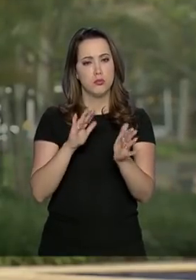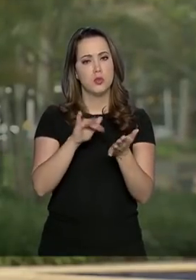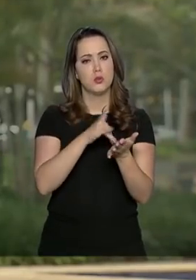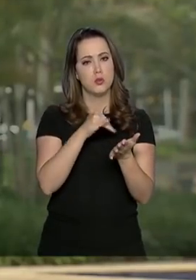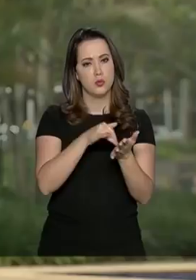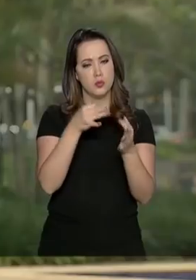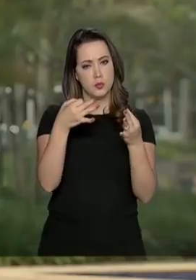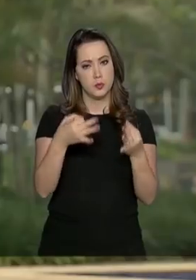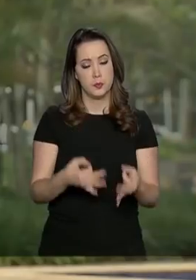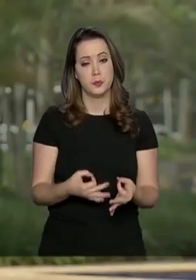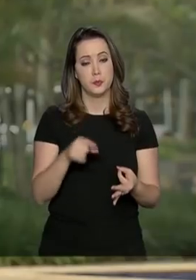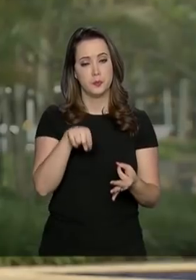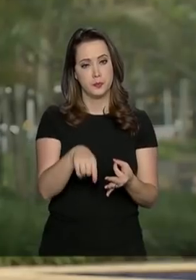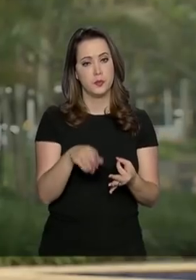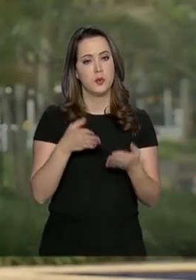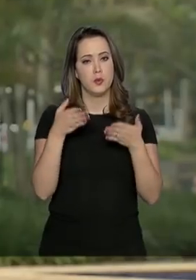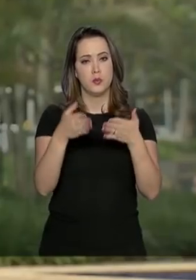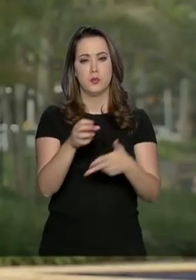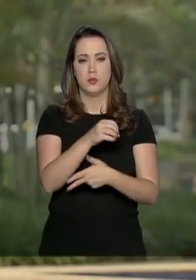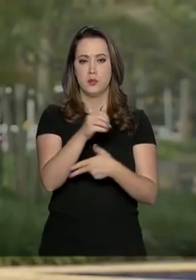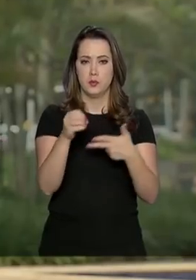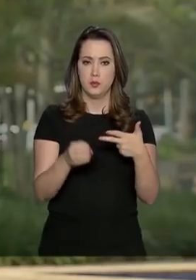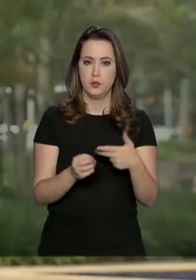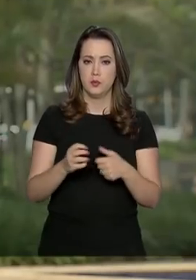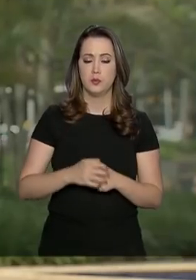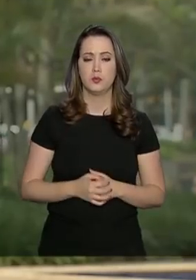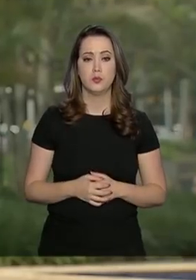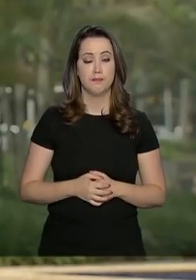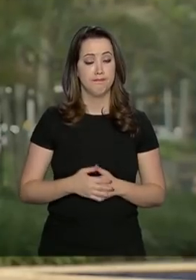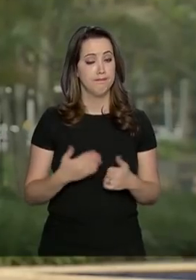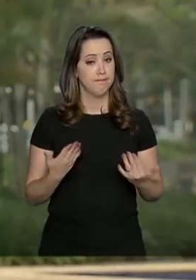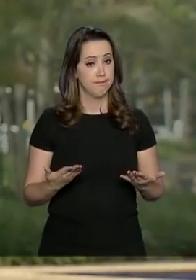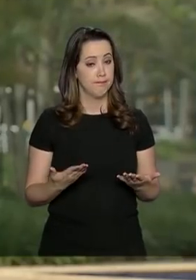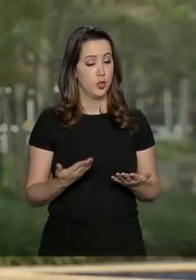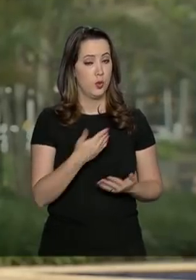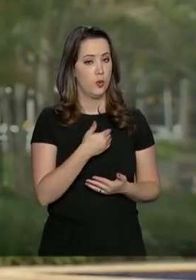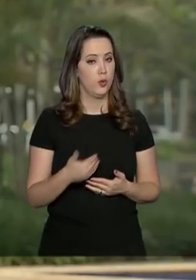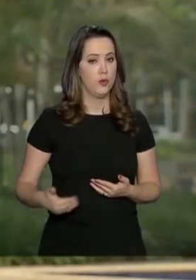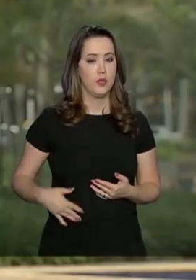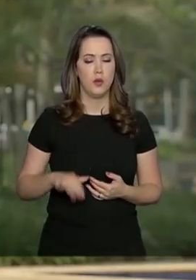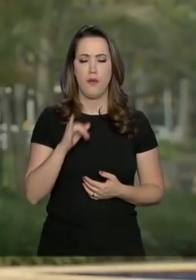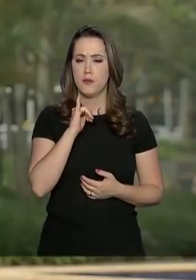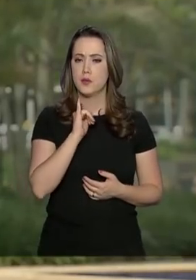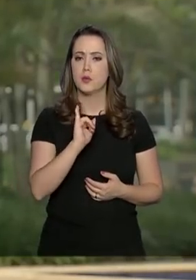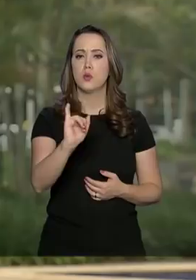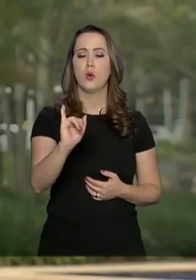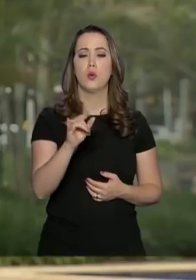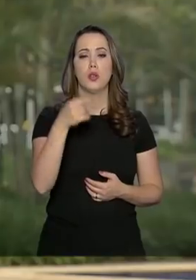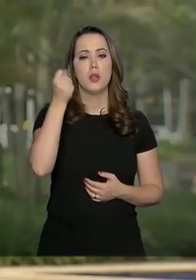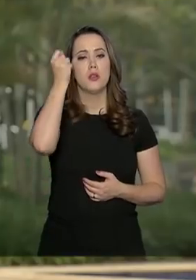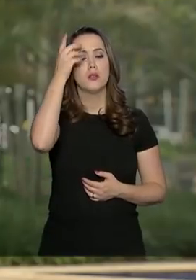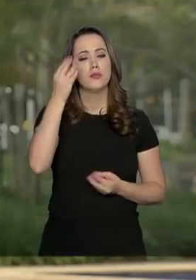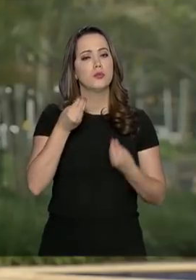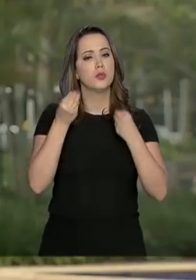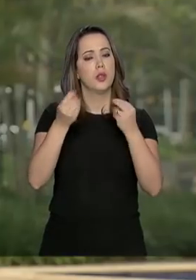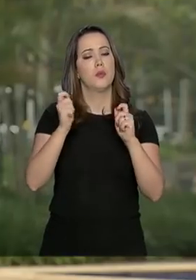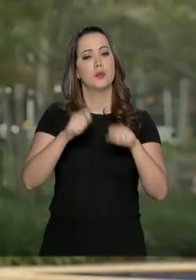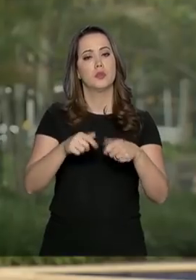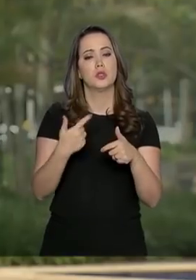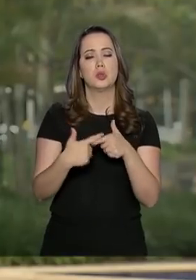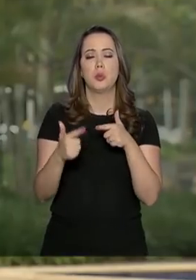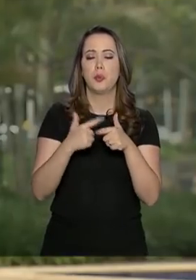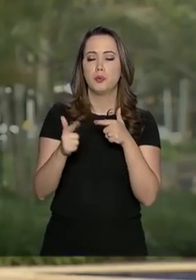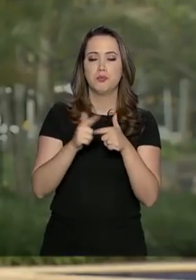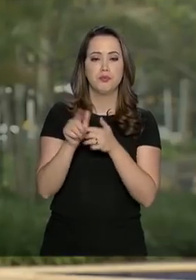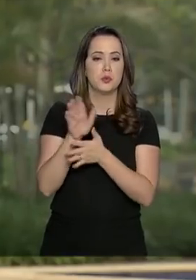os requisitos para participar do programa. Em nota, o governo informou que a ideia é garantir que não haja